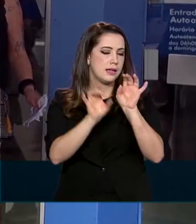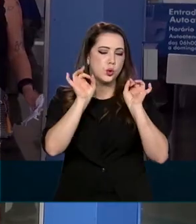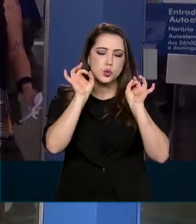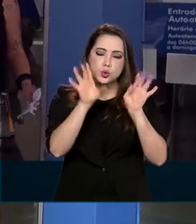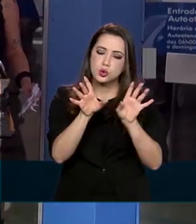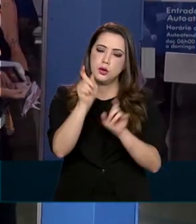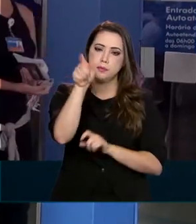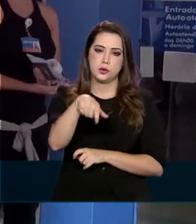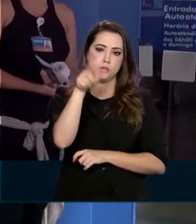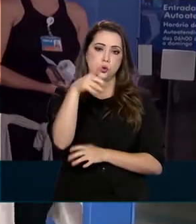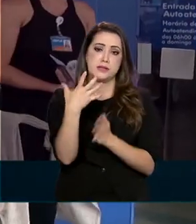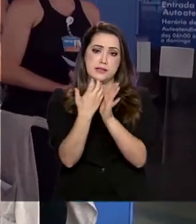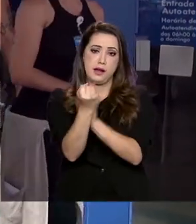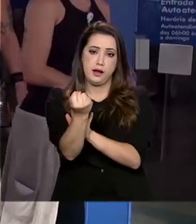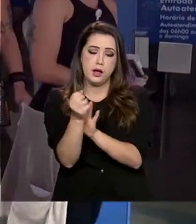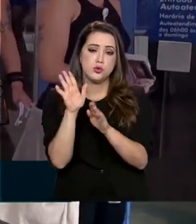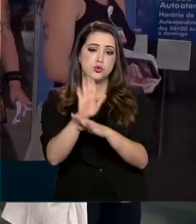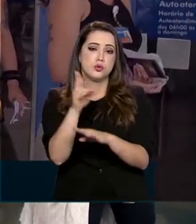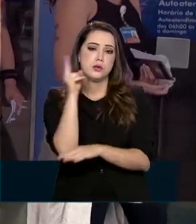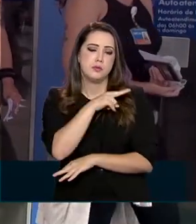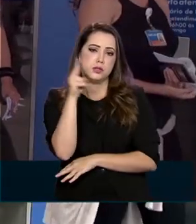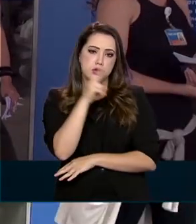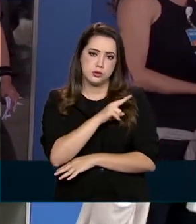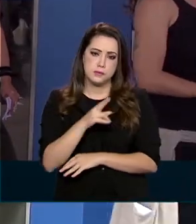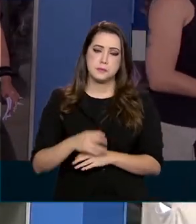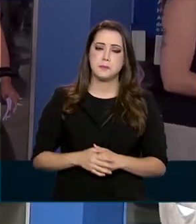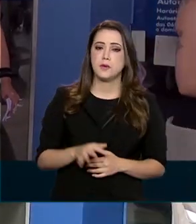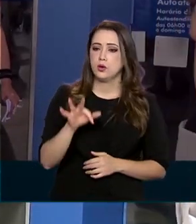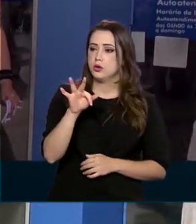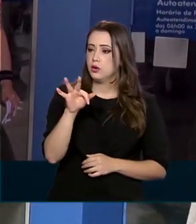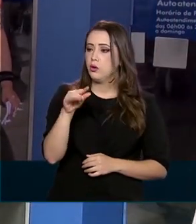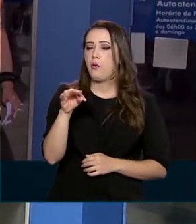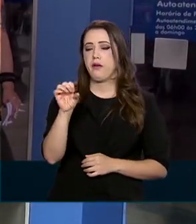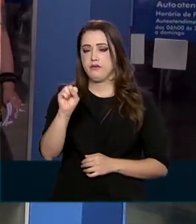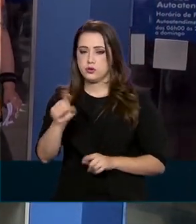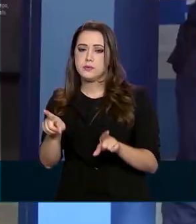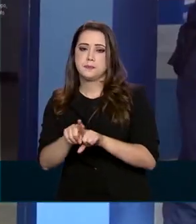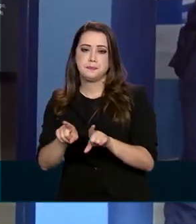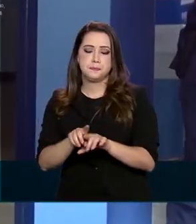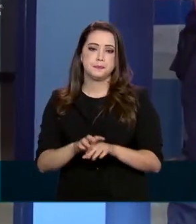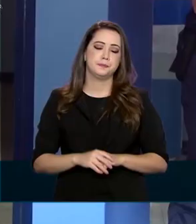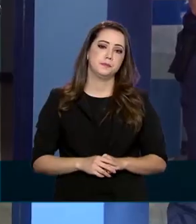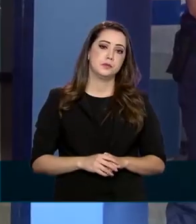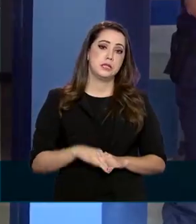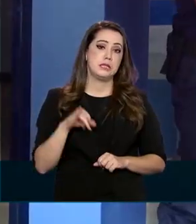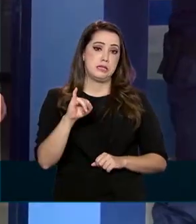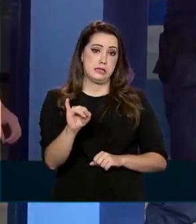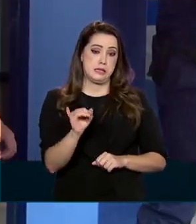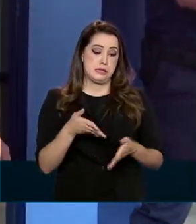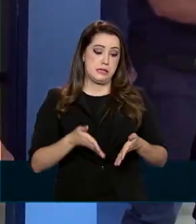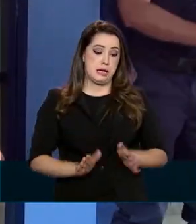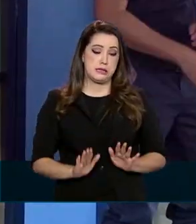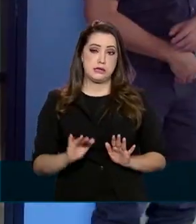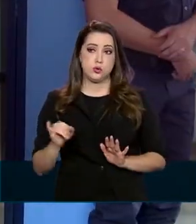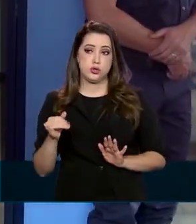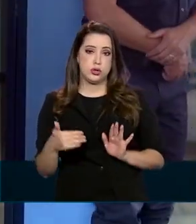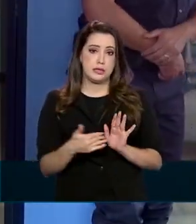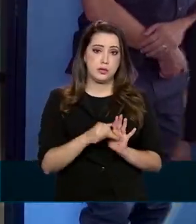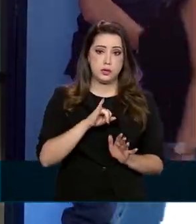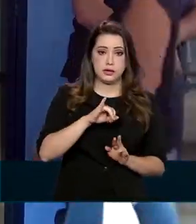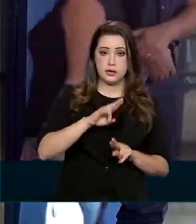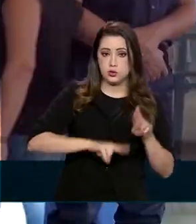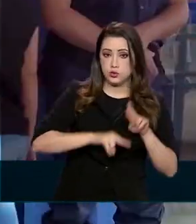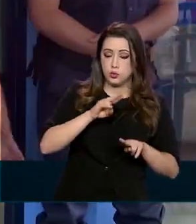beneficiários do auxílio emergencial e do saque emergencial do FGTS. Quem faz aniversário de janeiro a